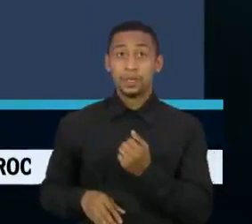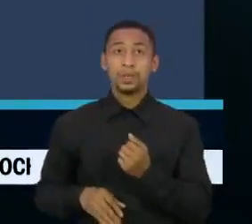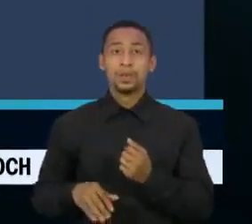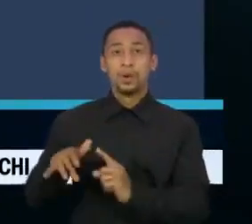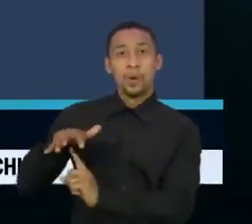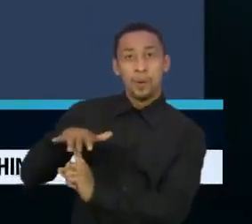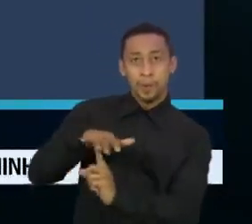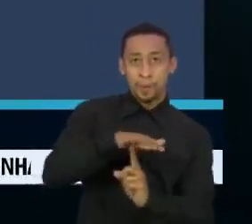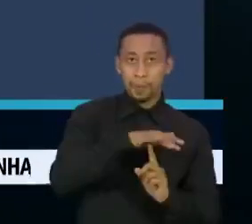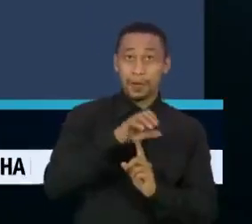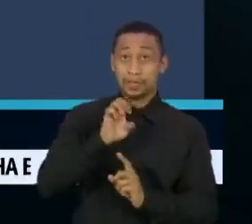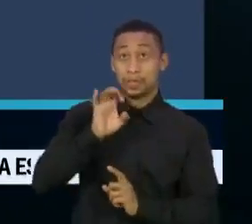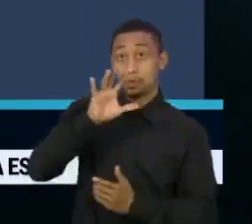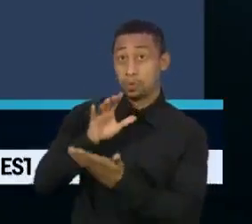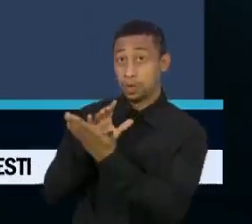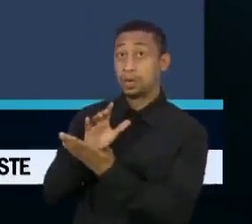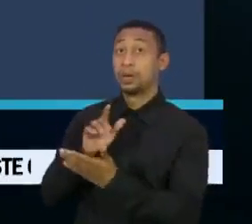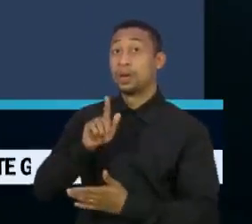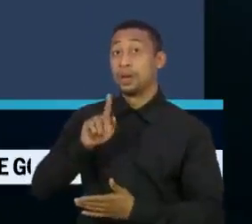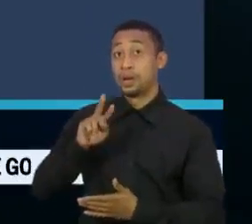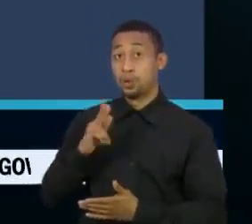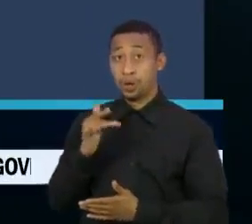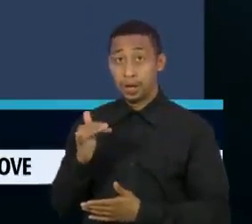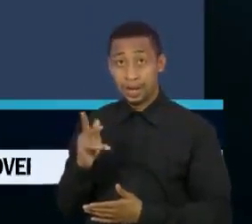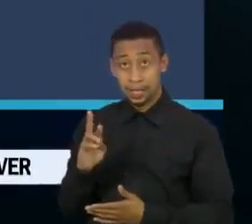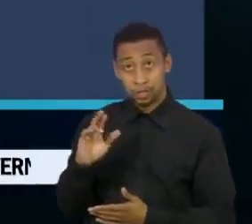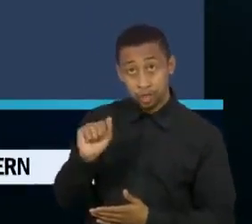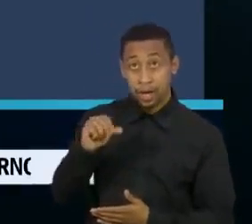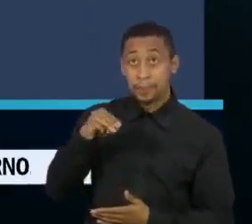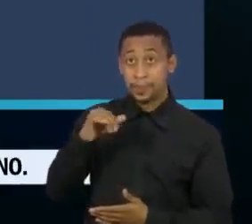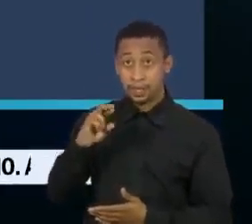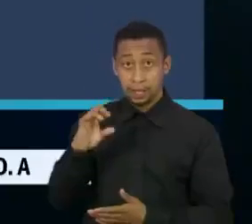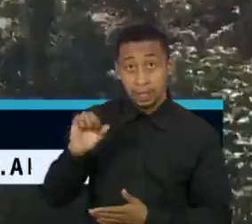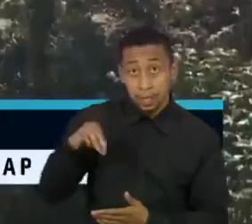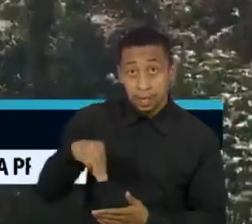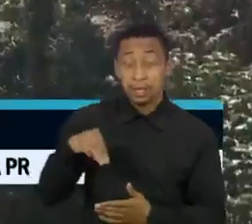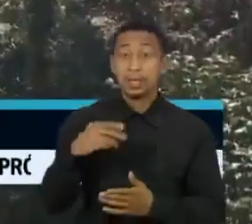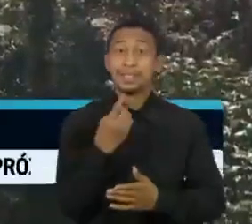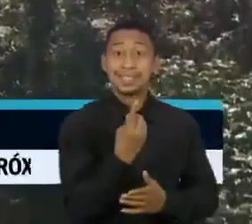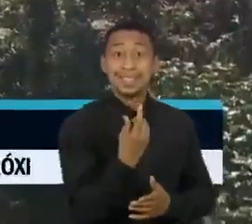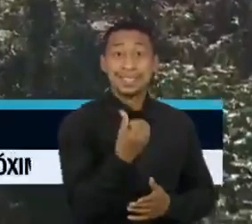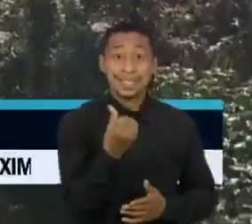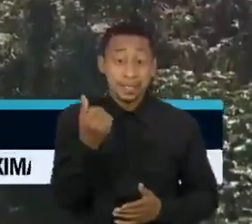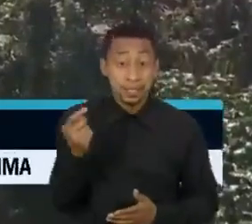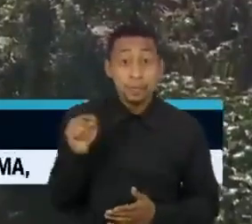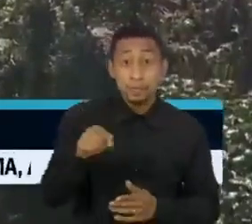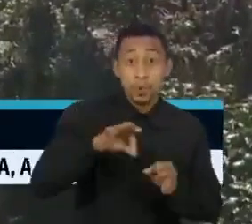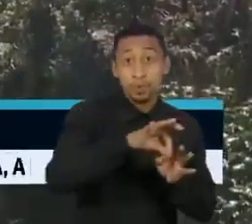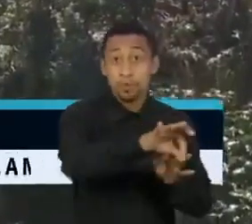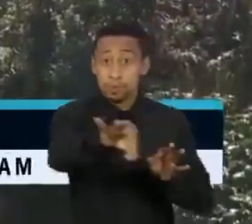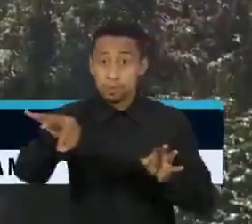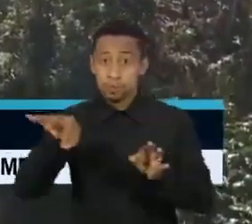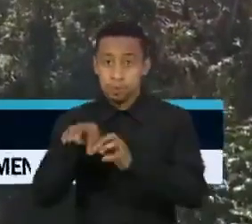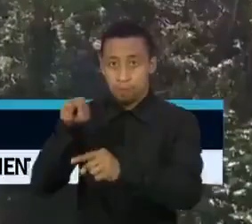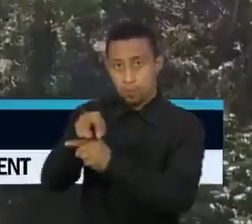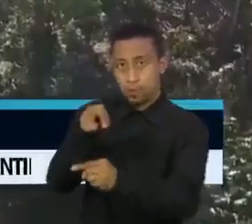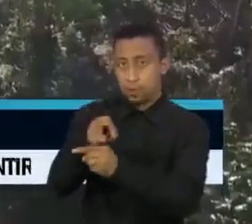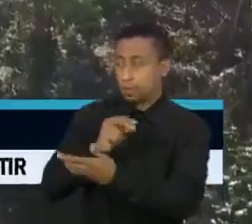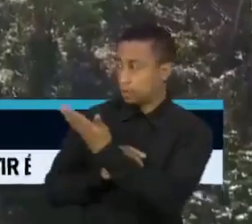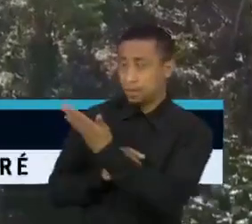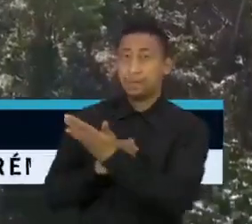Estadual de Guajaramirim passa a ter 166 mil hectares. As duas reservas estão entre as mais